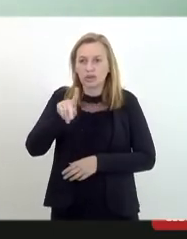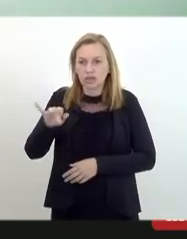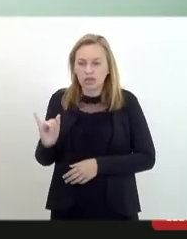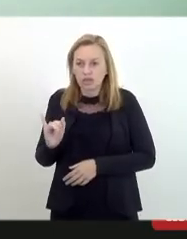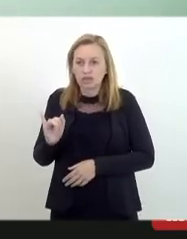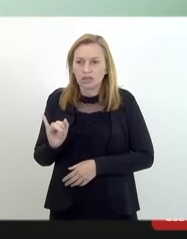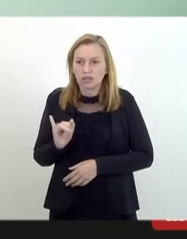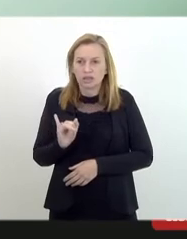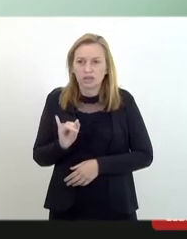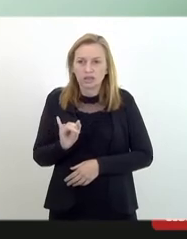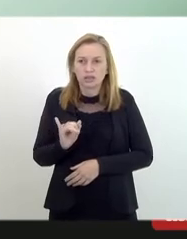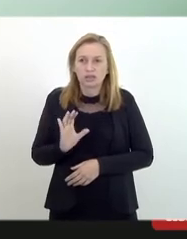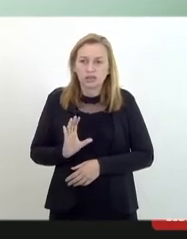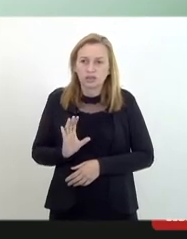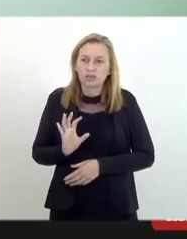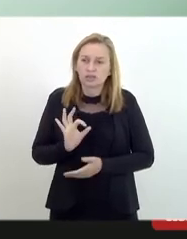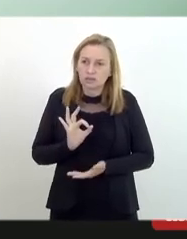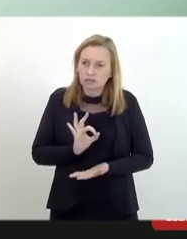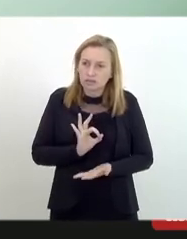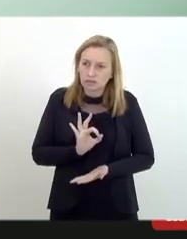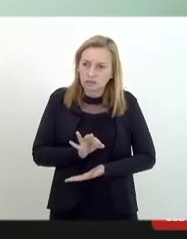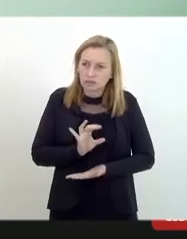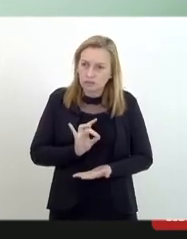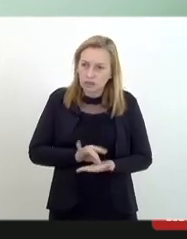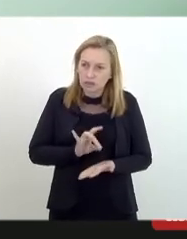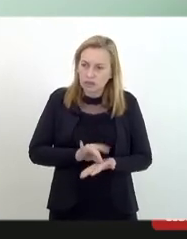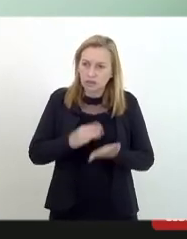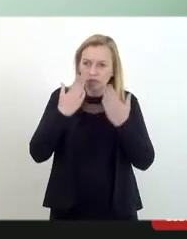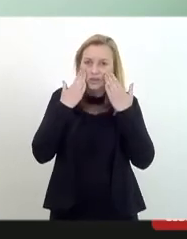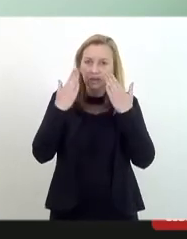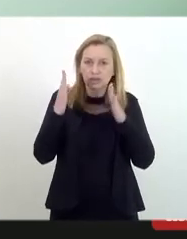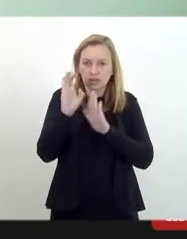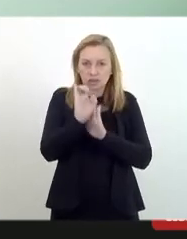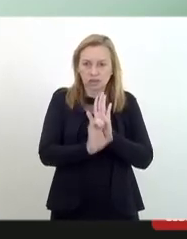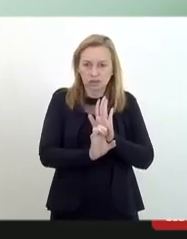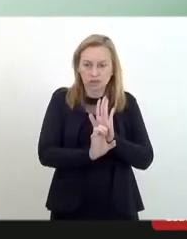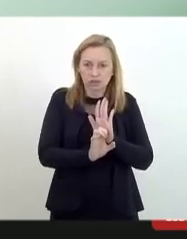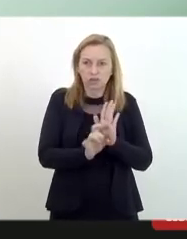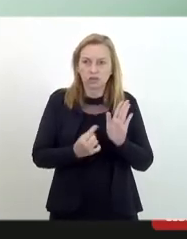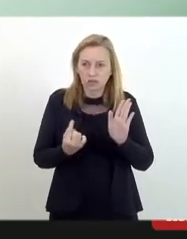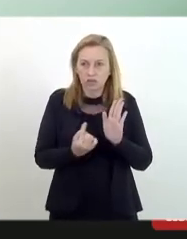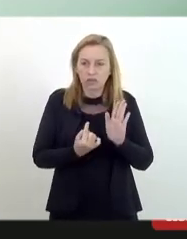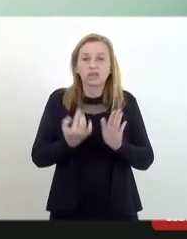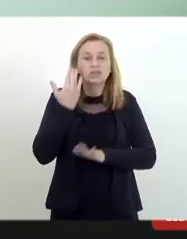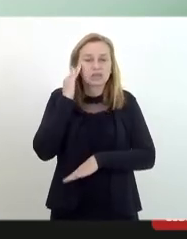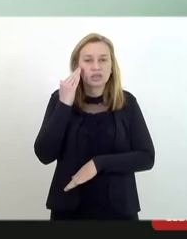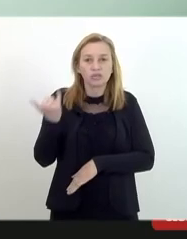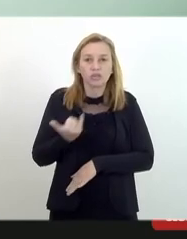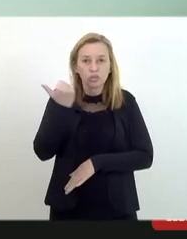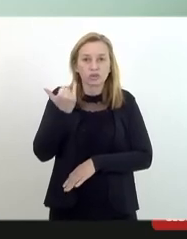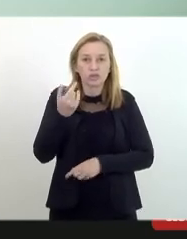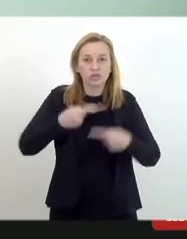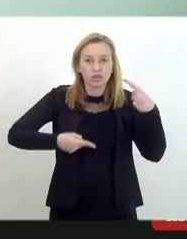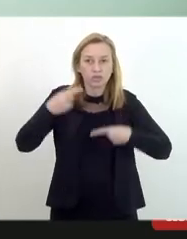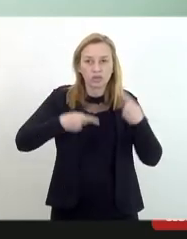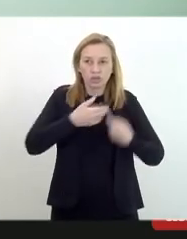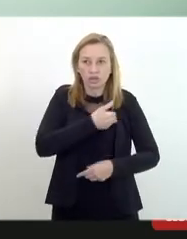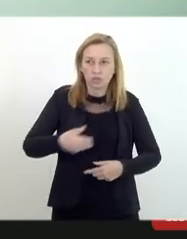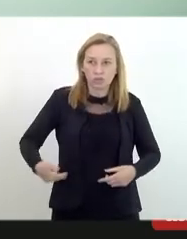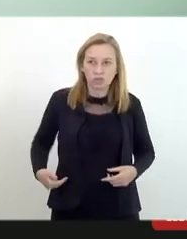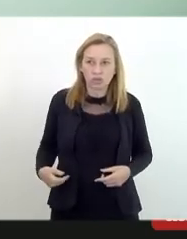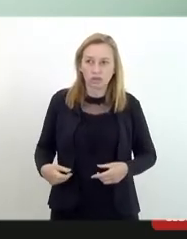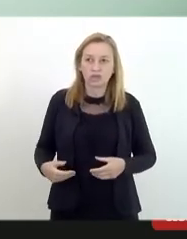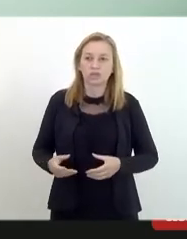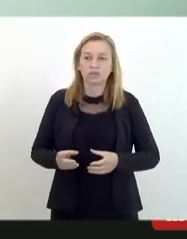anualmente apresentamos nossas emendas porque entendemos que a importância da política pública está na